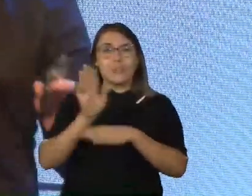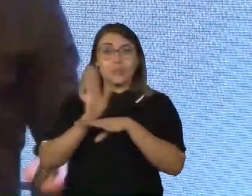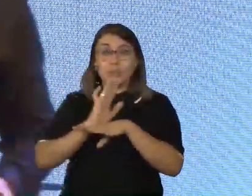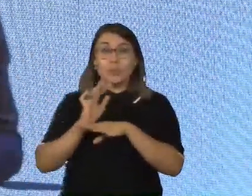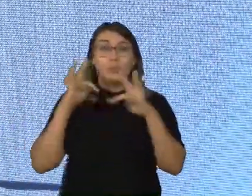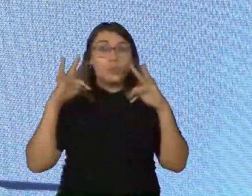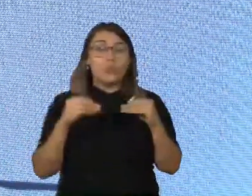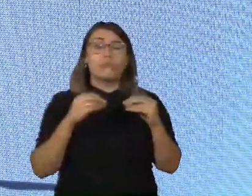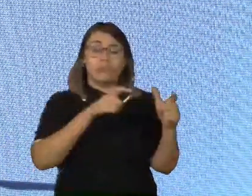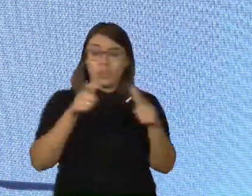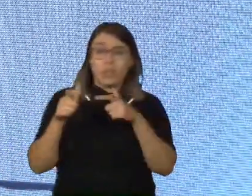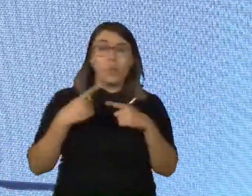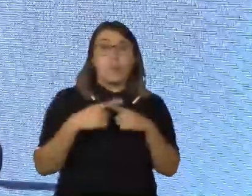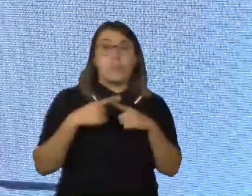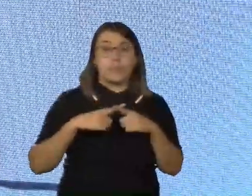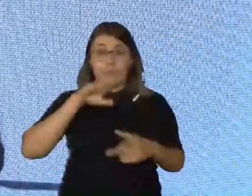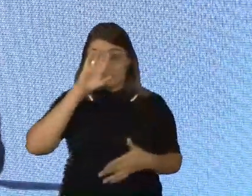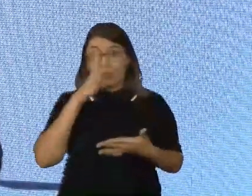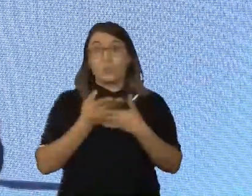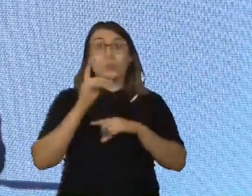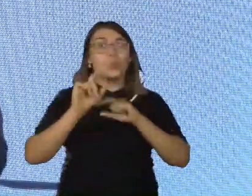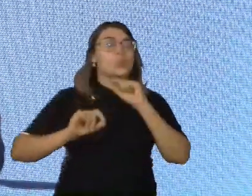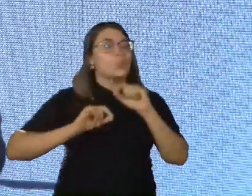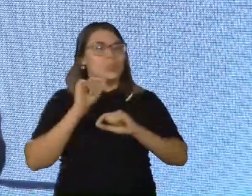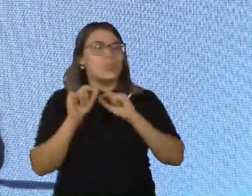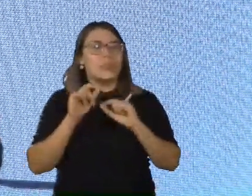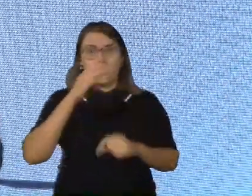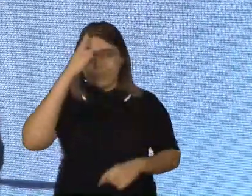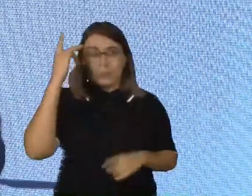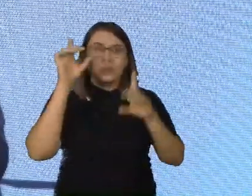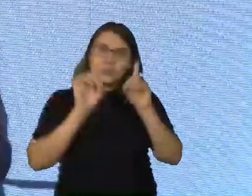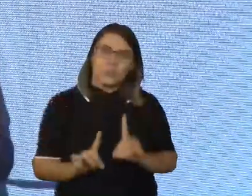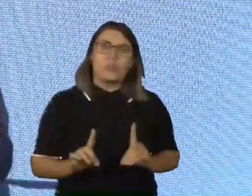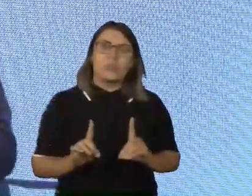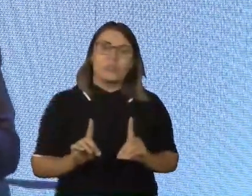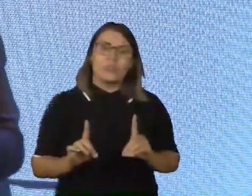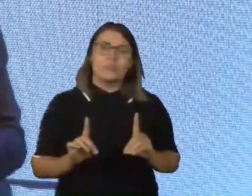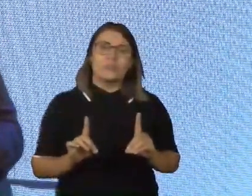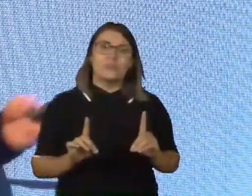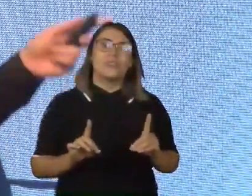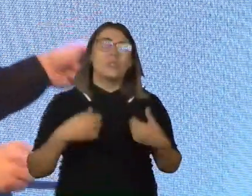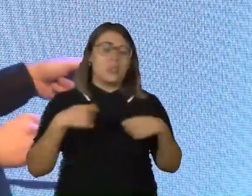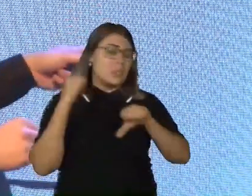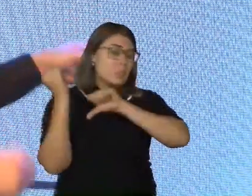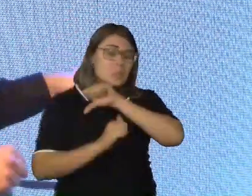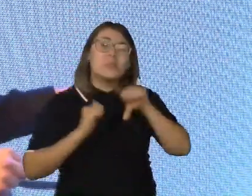As pessoas não recebem os mesmos espaços, porque nós fomos ensinados que as pessoas com deficiência não merecem os espaços. E a gente tem que mudar isso.